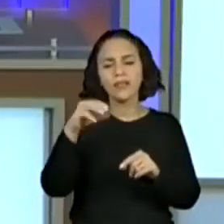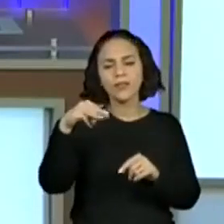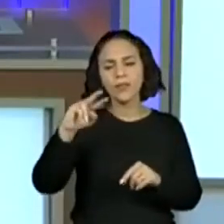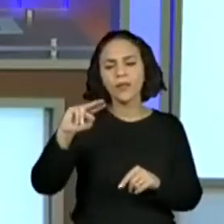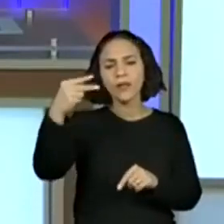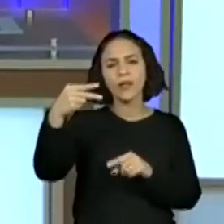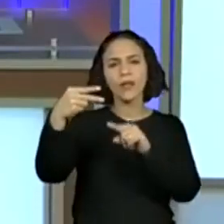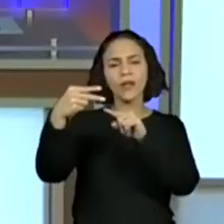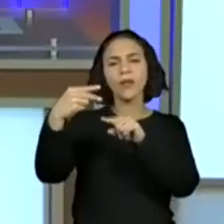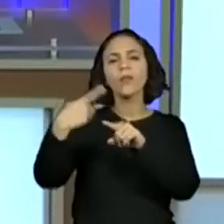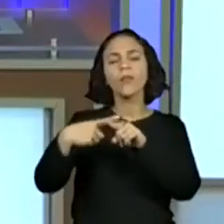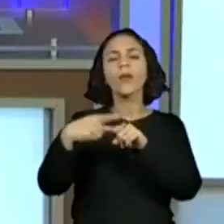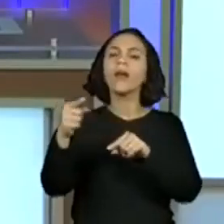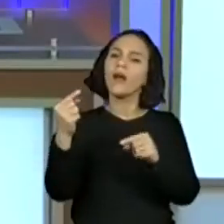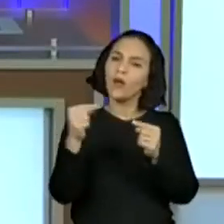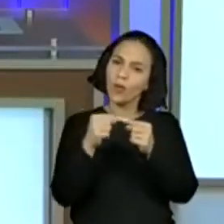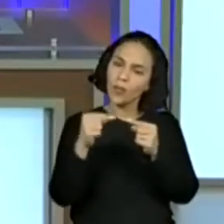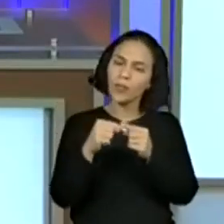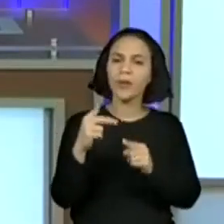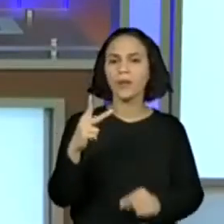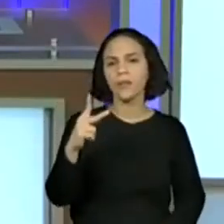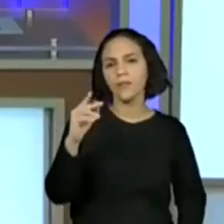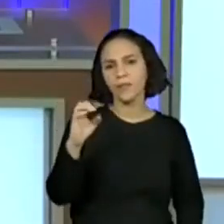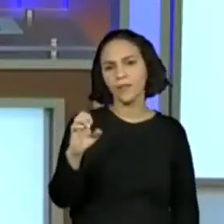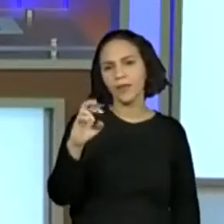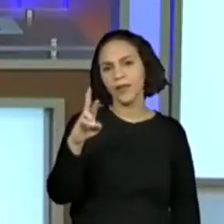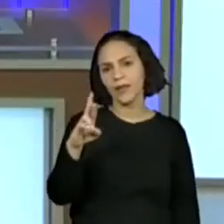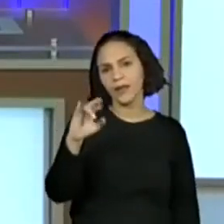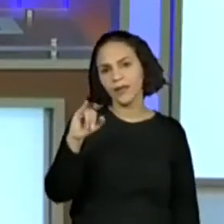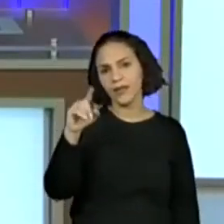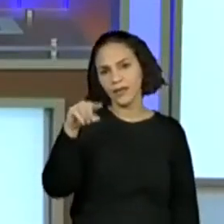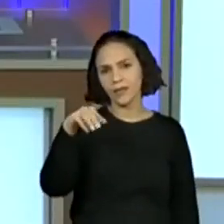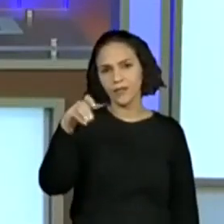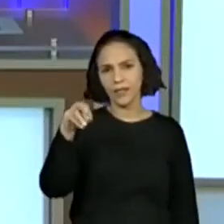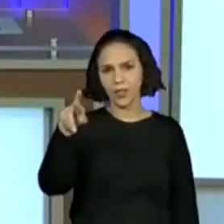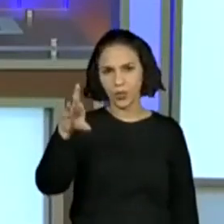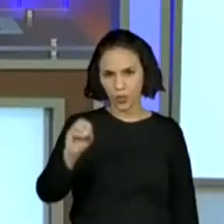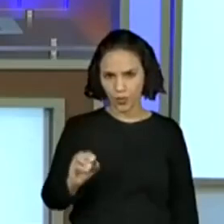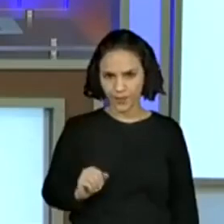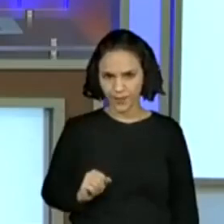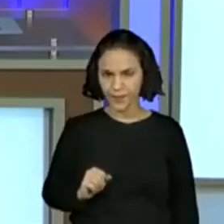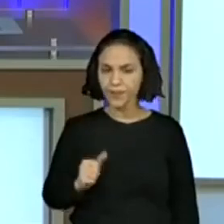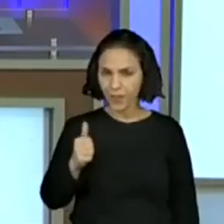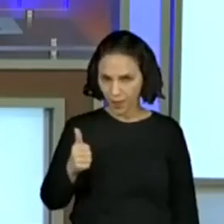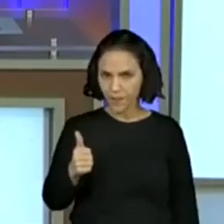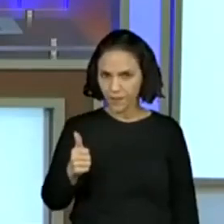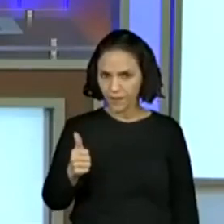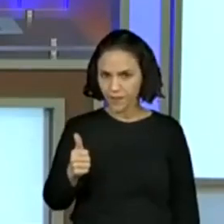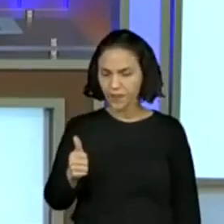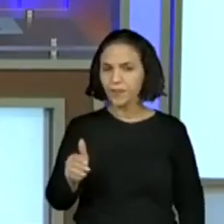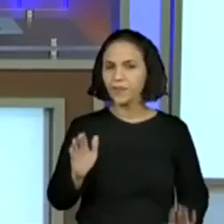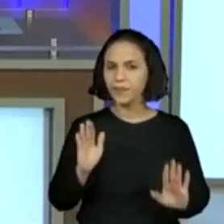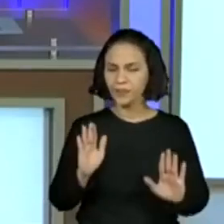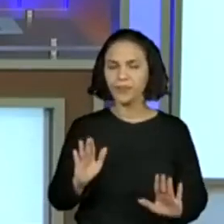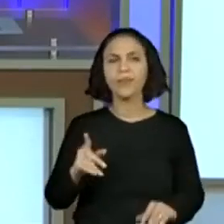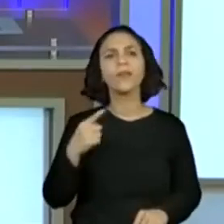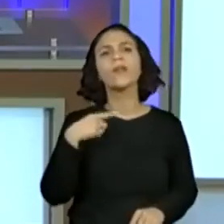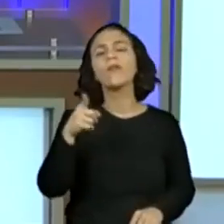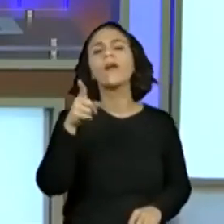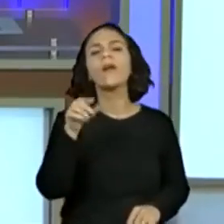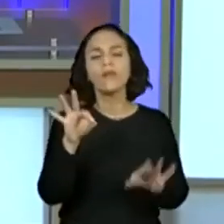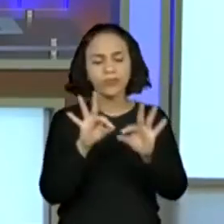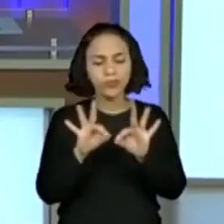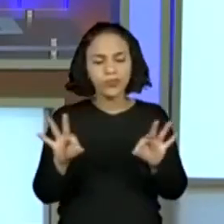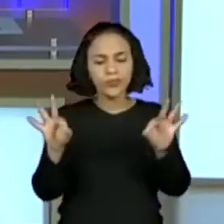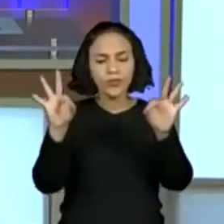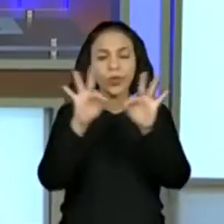Vamos lá. Só para a gente preencher aqui a nossa tabelinha. O que foi que a gente, qual foi o objeto que a gente realizou a medição de